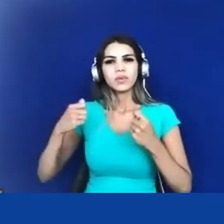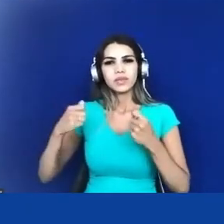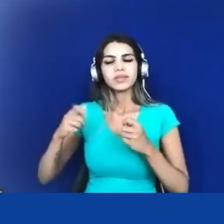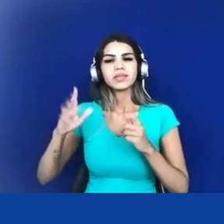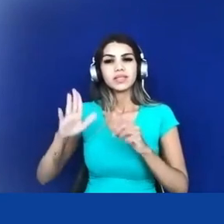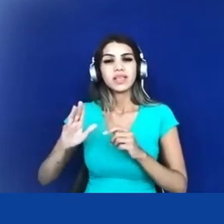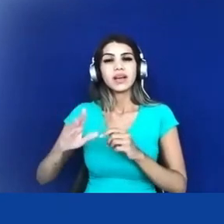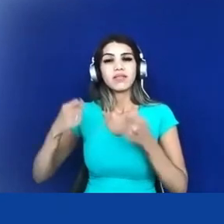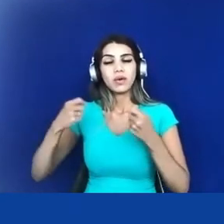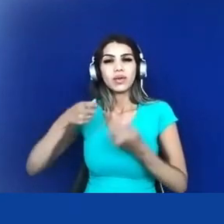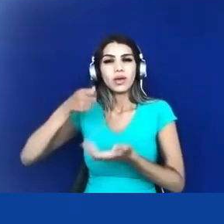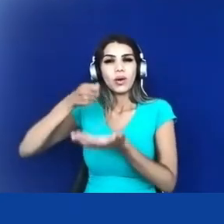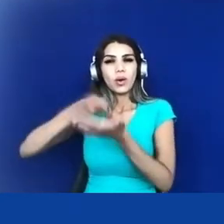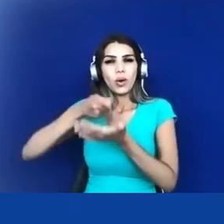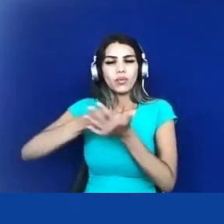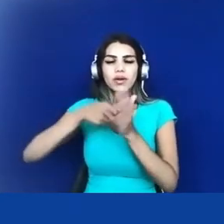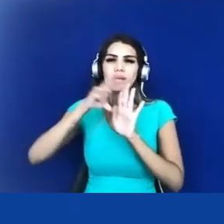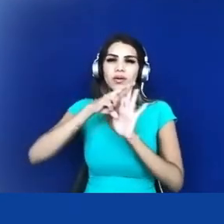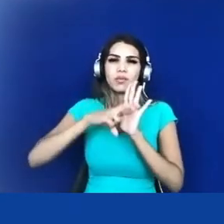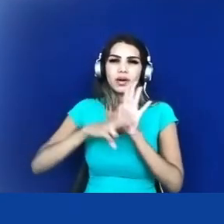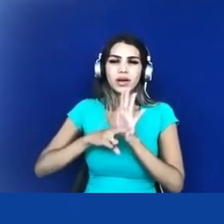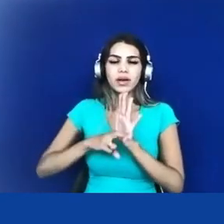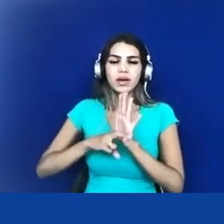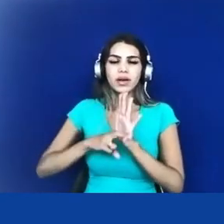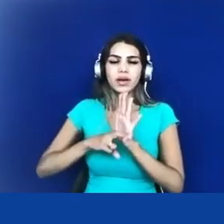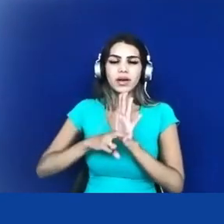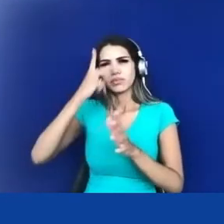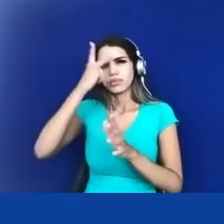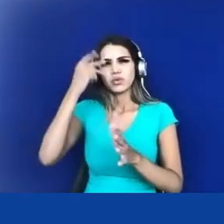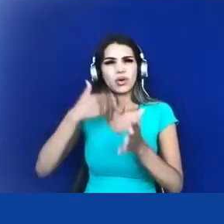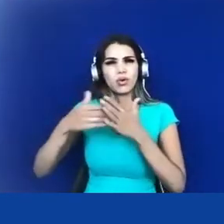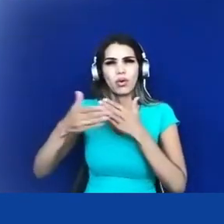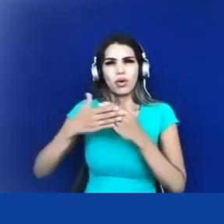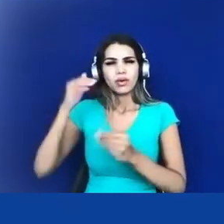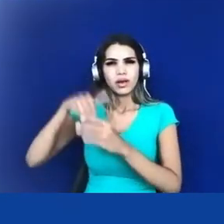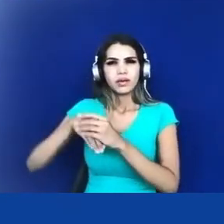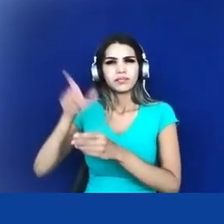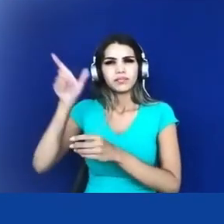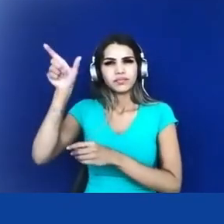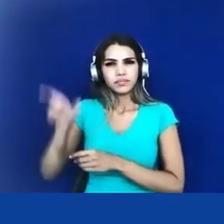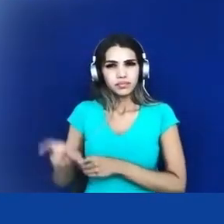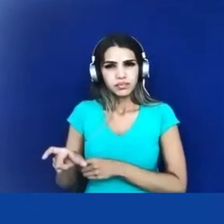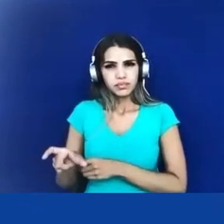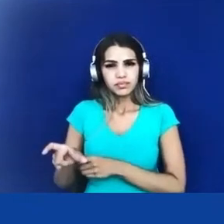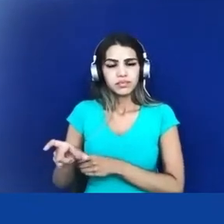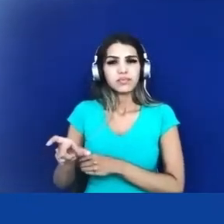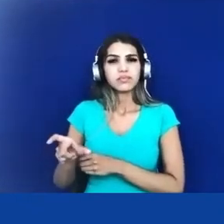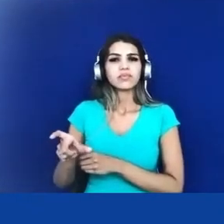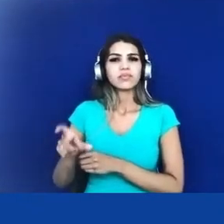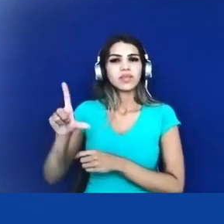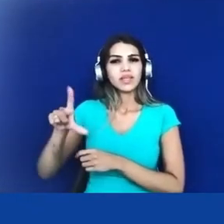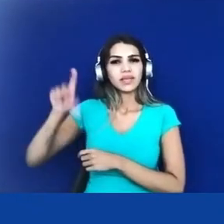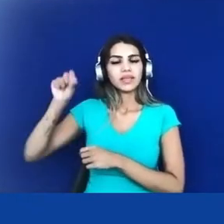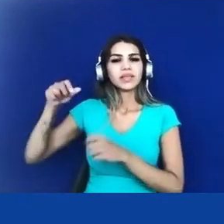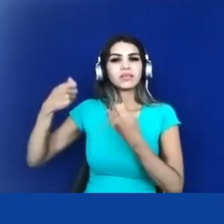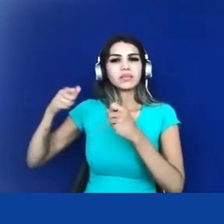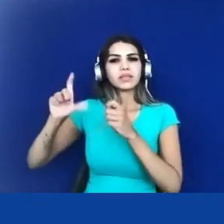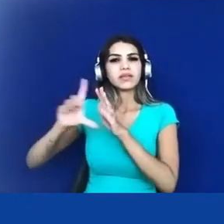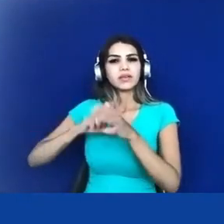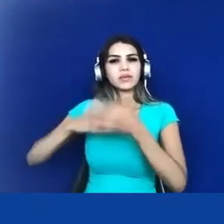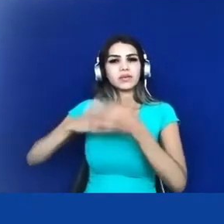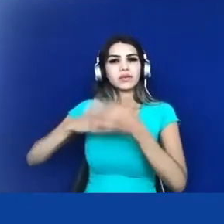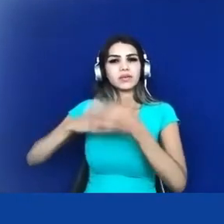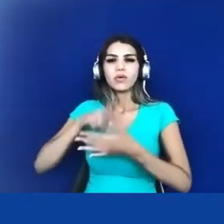conhece a constituição federativa do Brasil bom os direitos constitucionais dos índios que estão expressos aí no capítulo